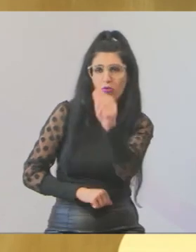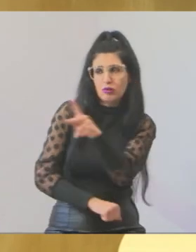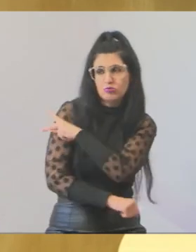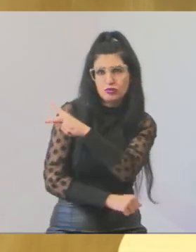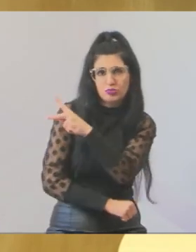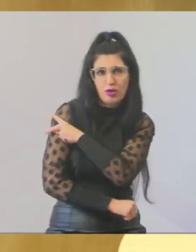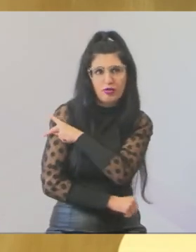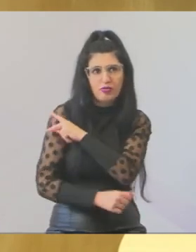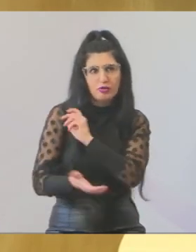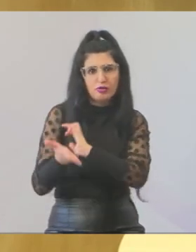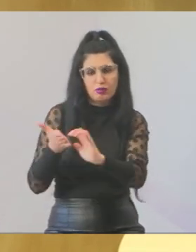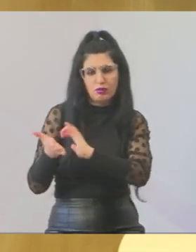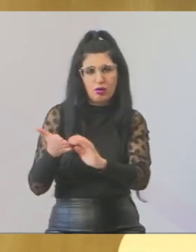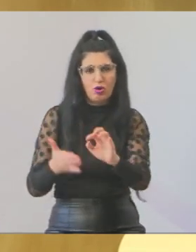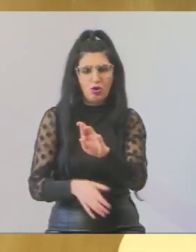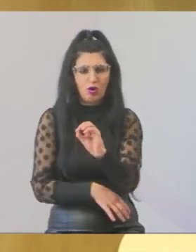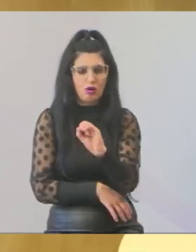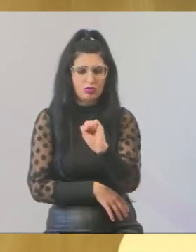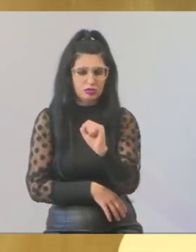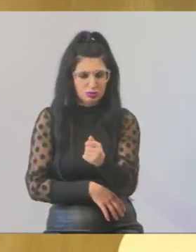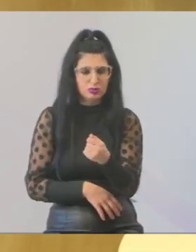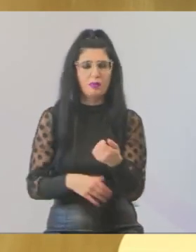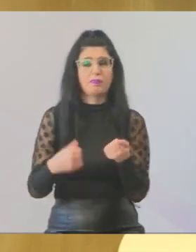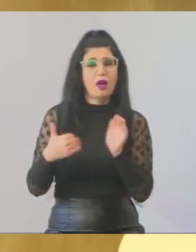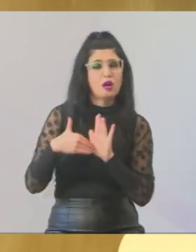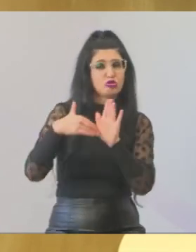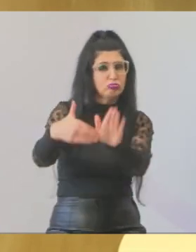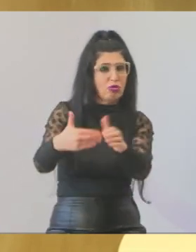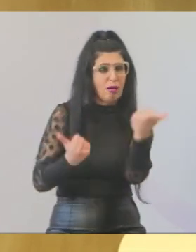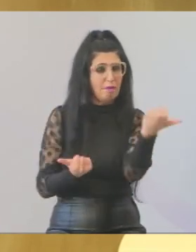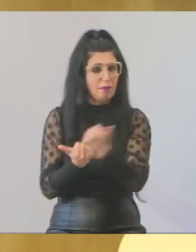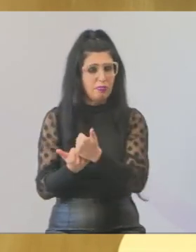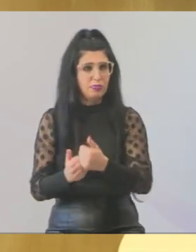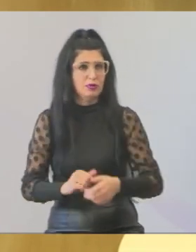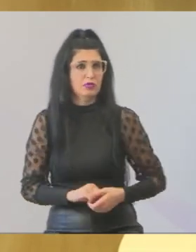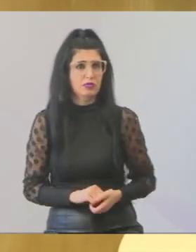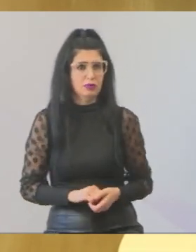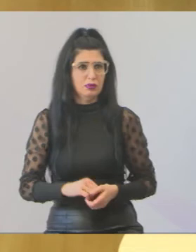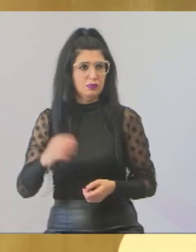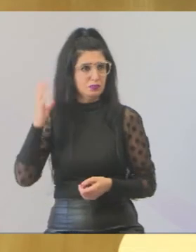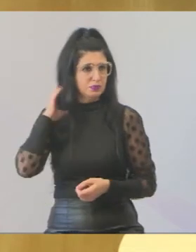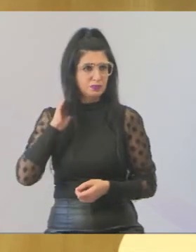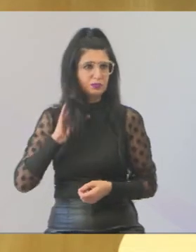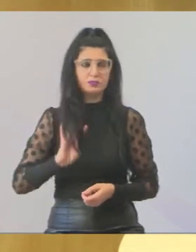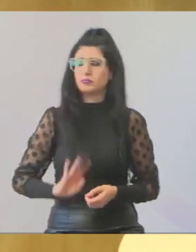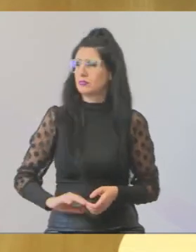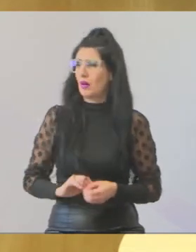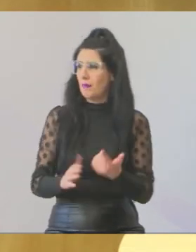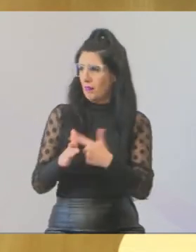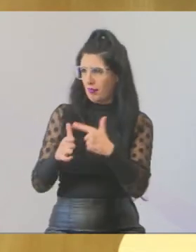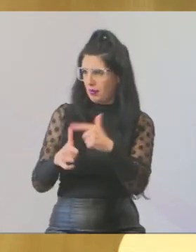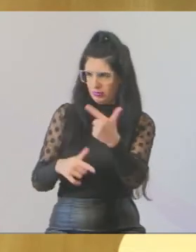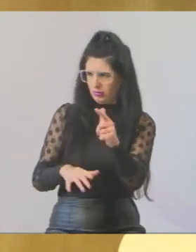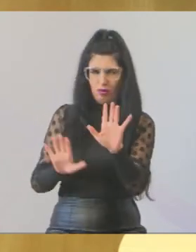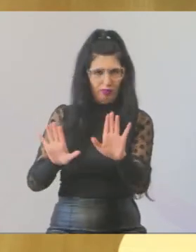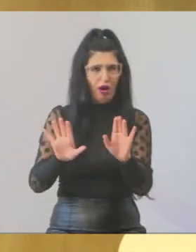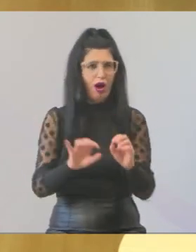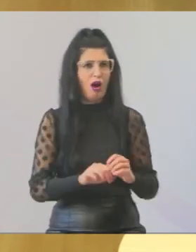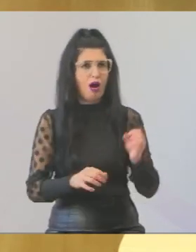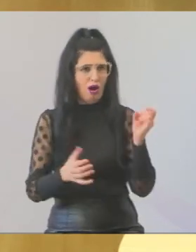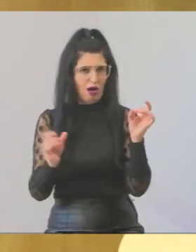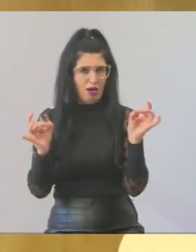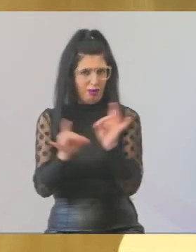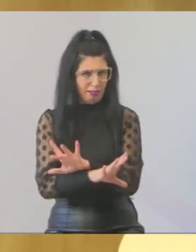deve dar uma atenção melhor ali, não tem problema não, Paulinho, que eu já estou finalizando, mas já está num